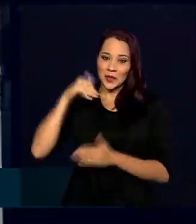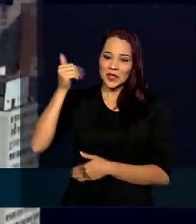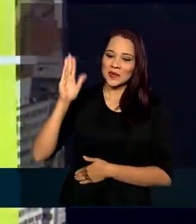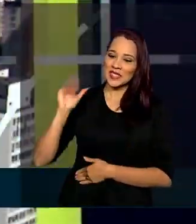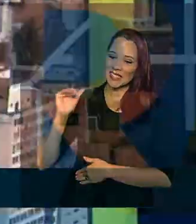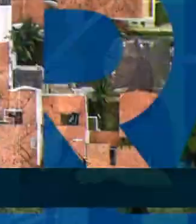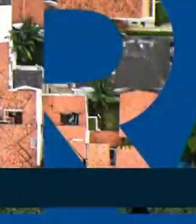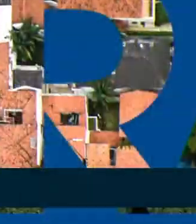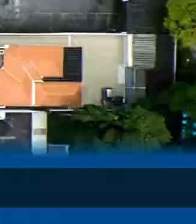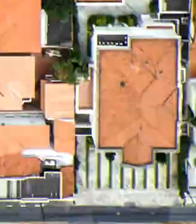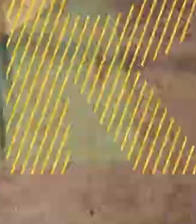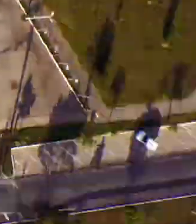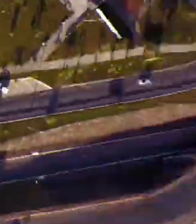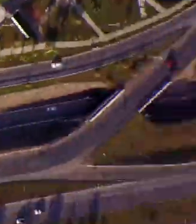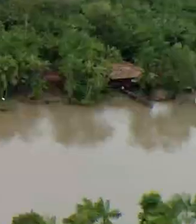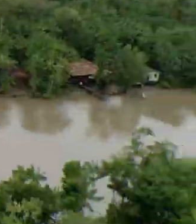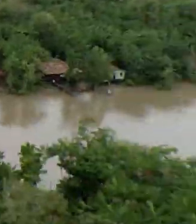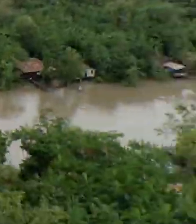edição.